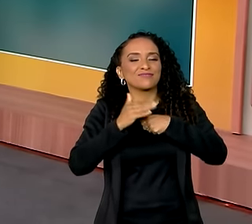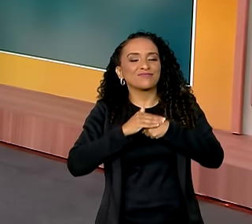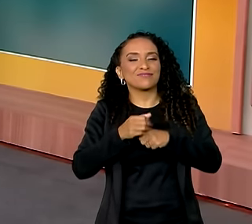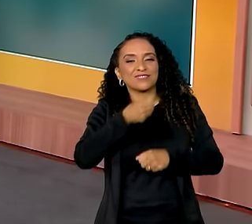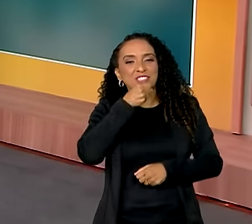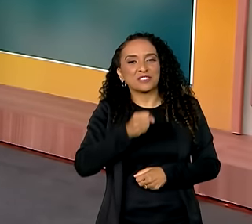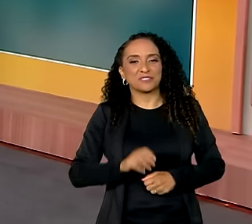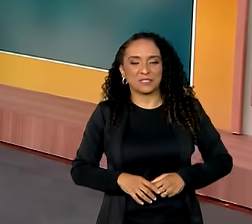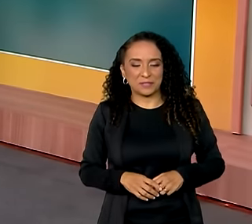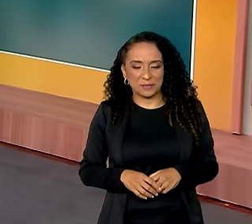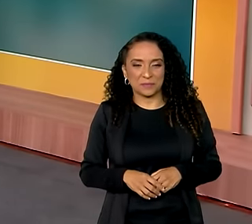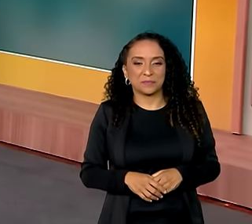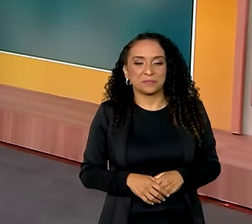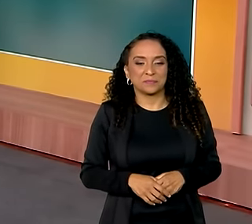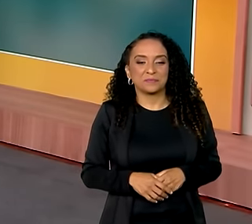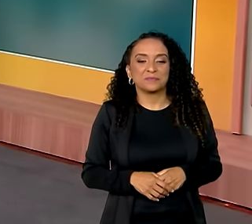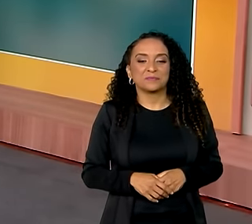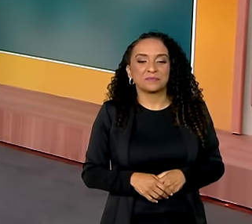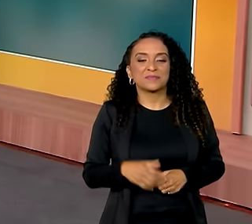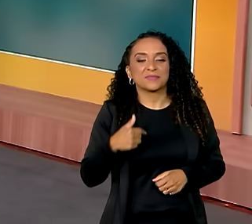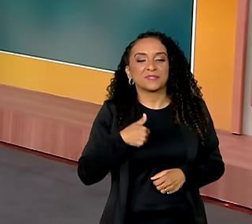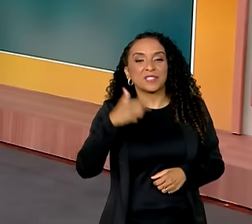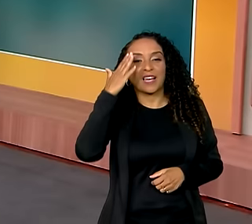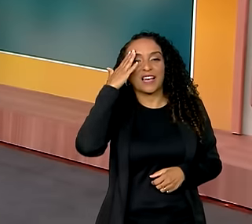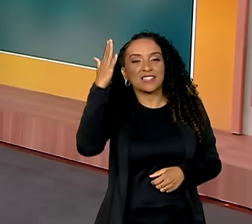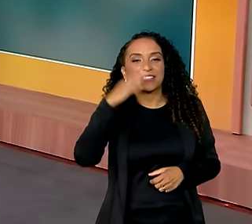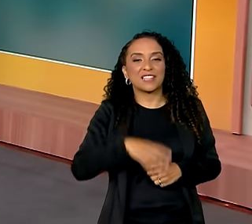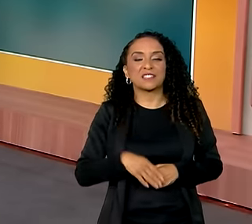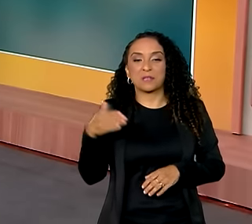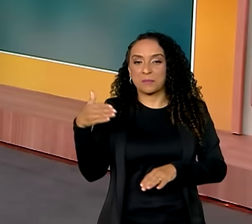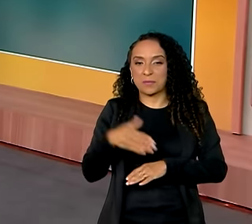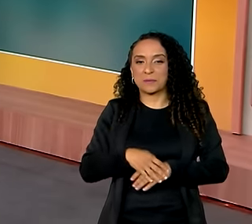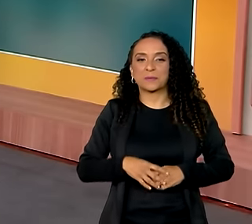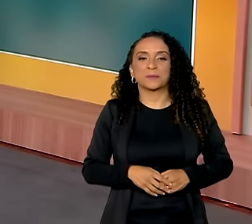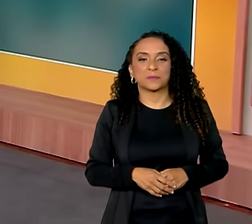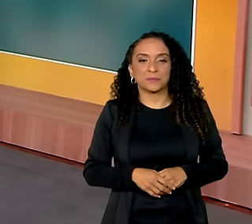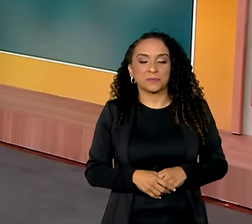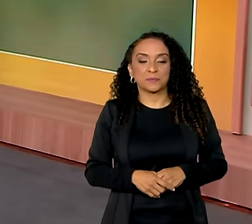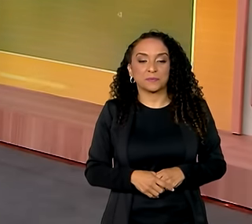entrevista e até uma próxima. Eu que agradeço a participação.